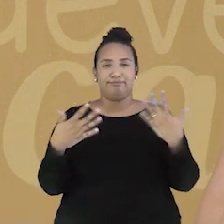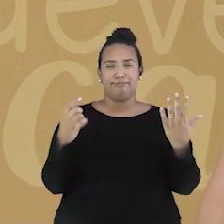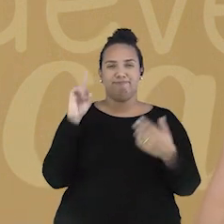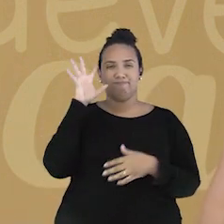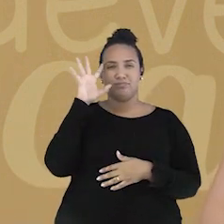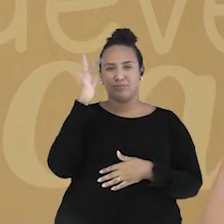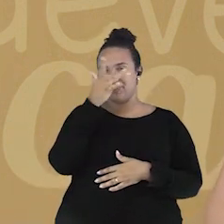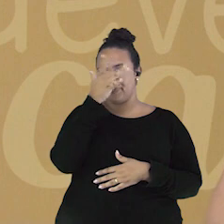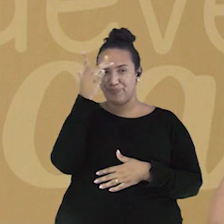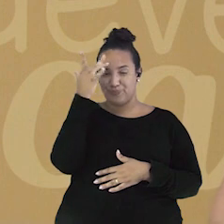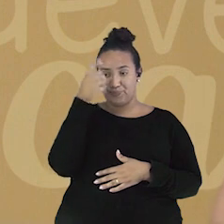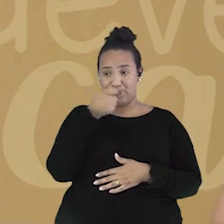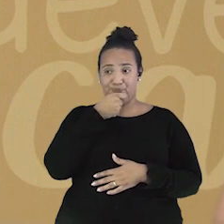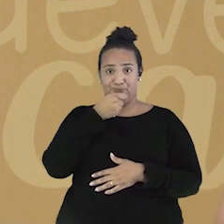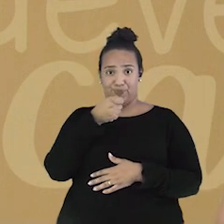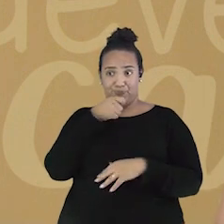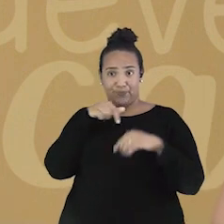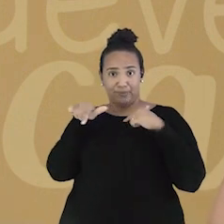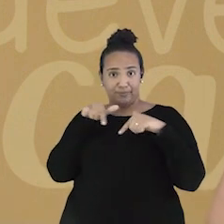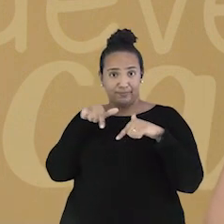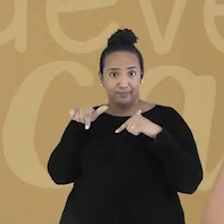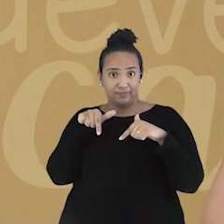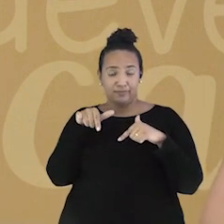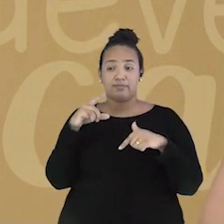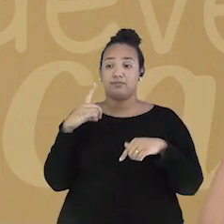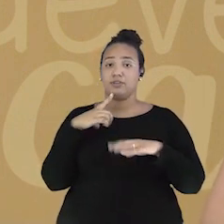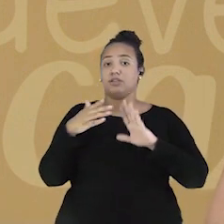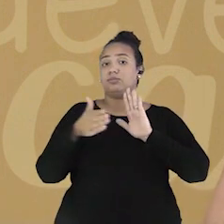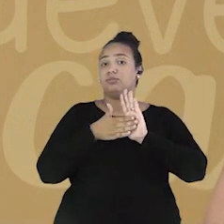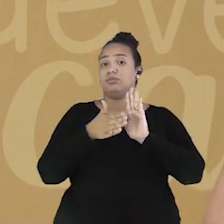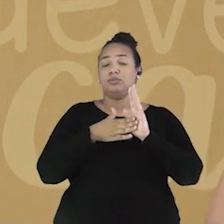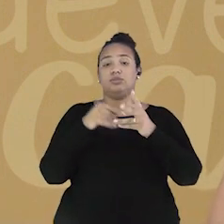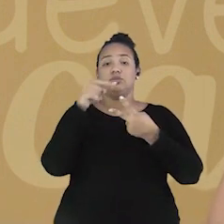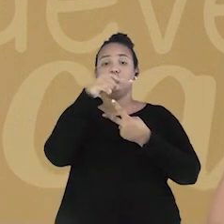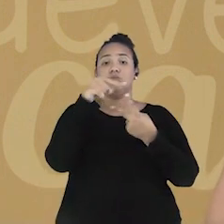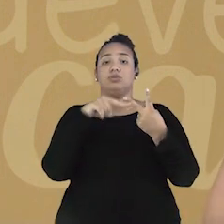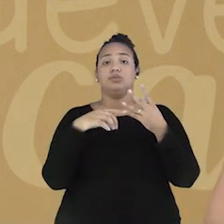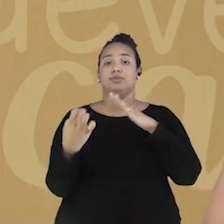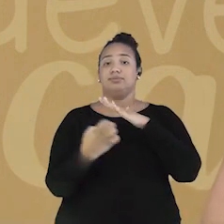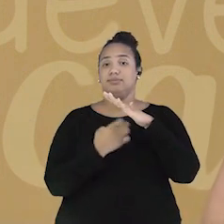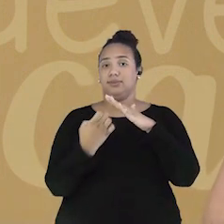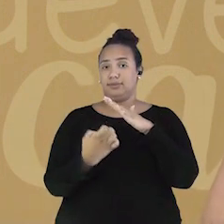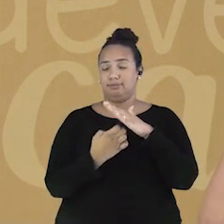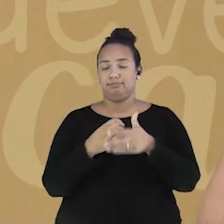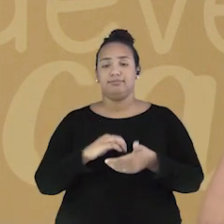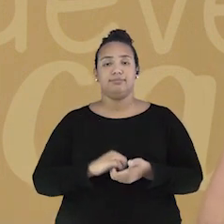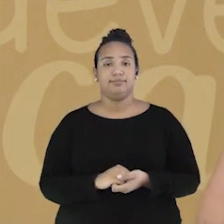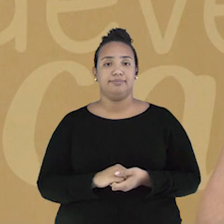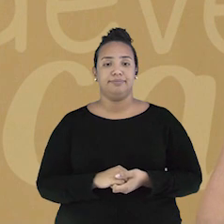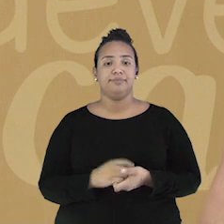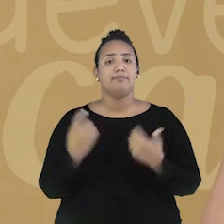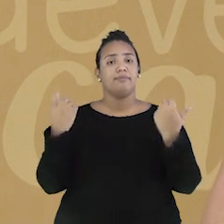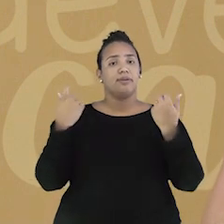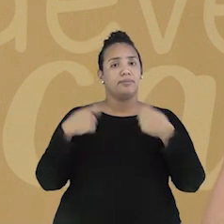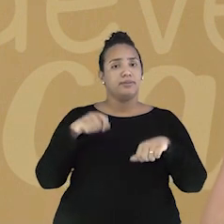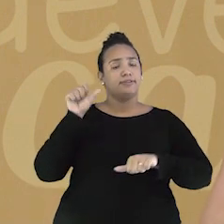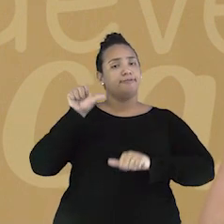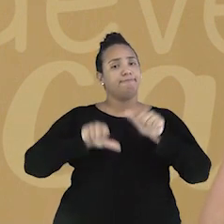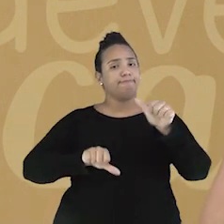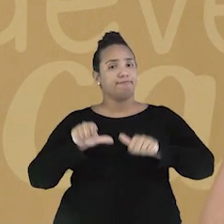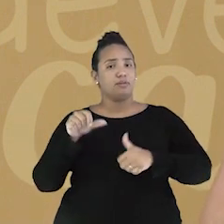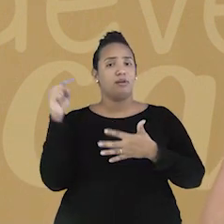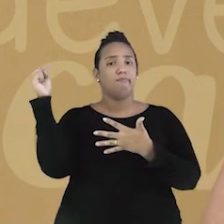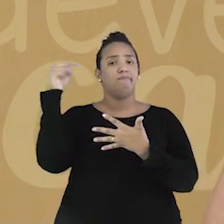imaginar que uma pessoa fez entrevistas de trabalho e recebeu propostas de duas empresas diferentes. Ela precisa